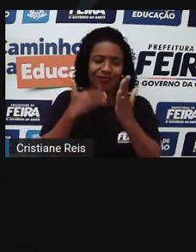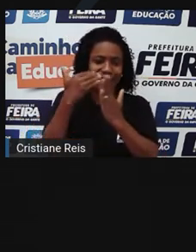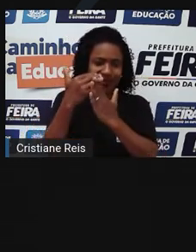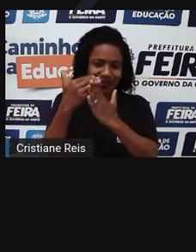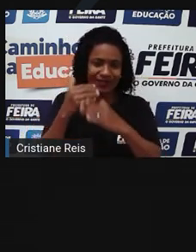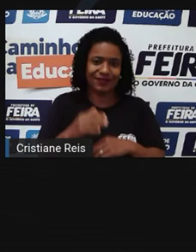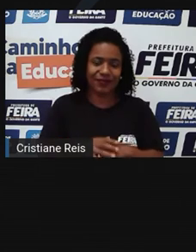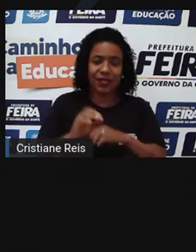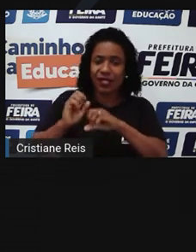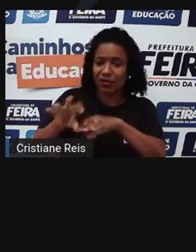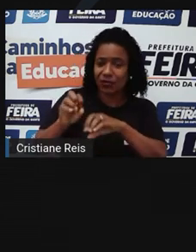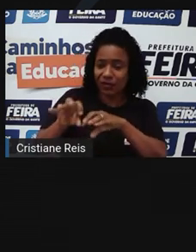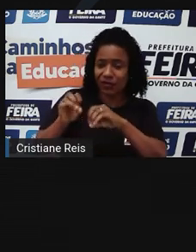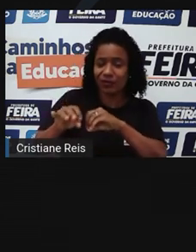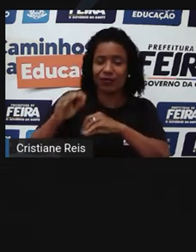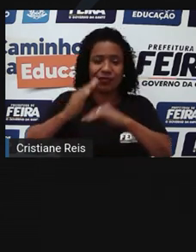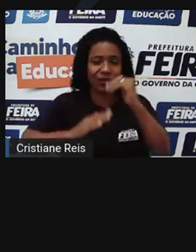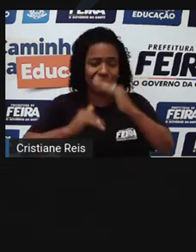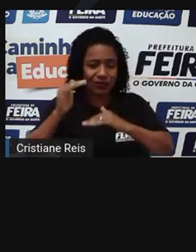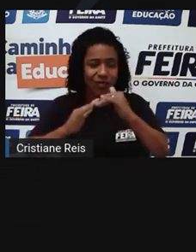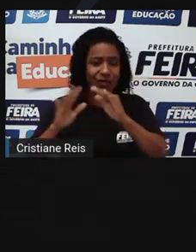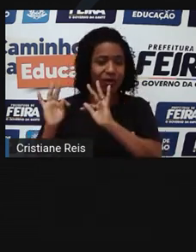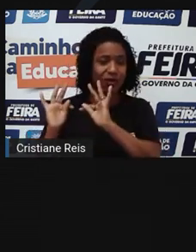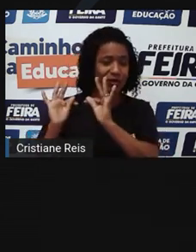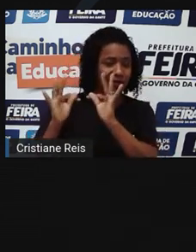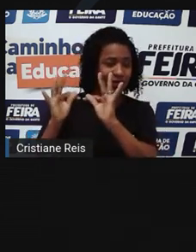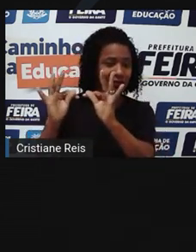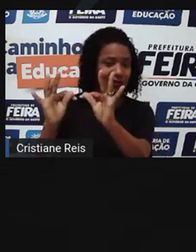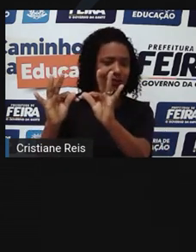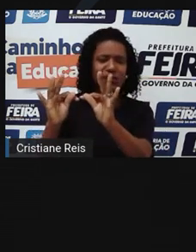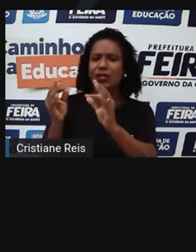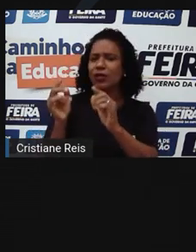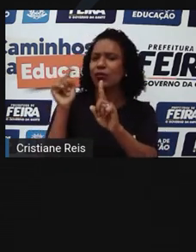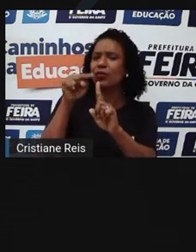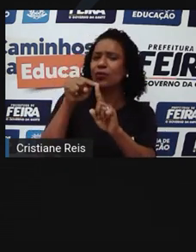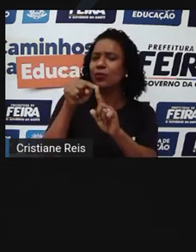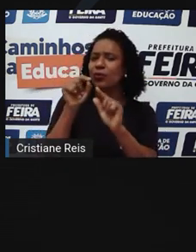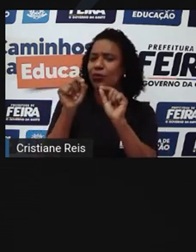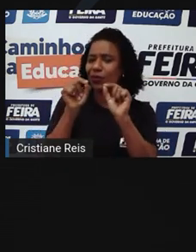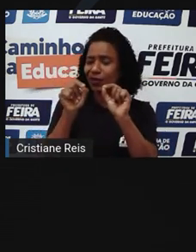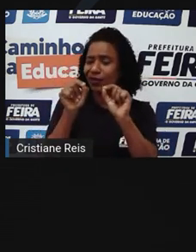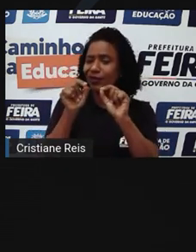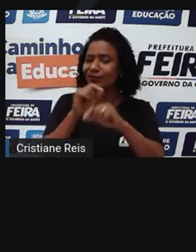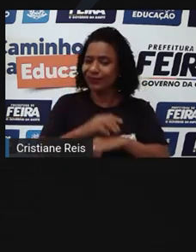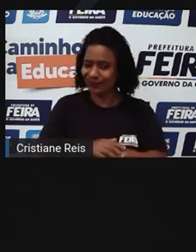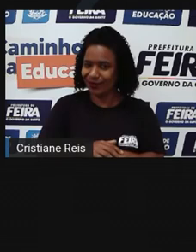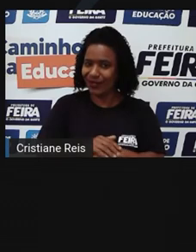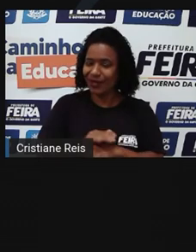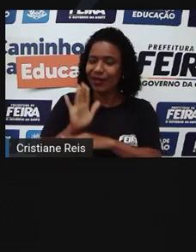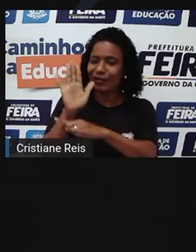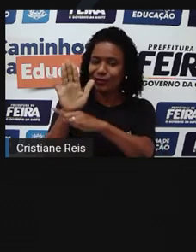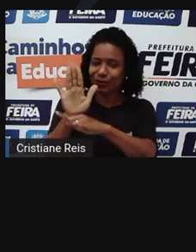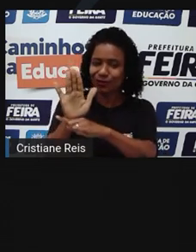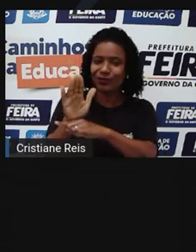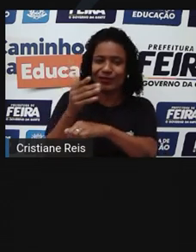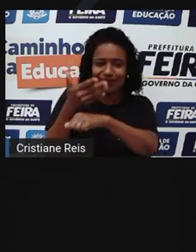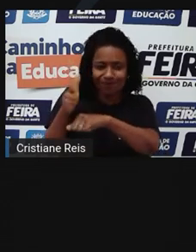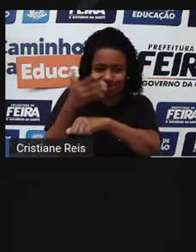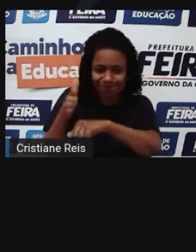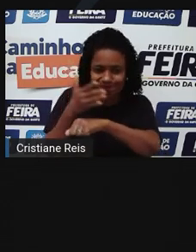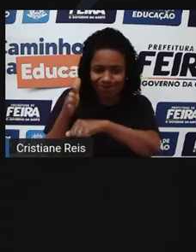profissional e tecnológica tem a finalidade precípua de preparar para o exercício de